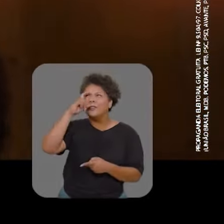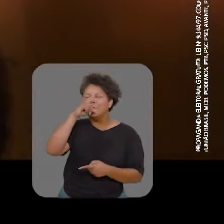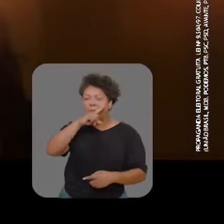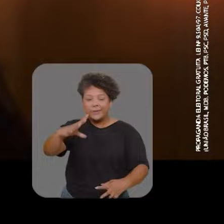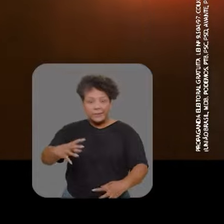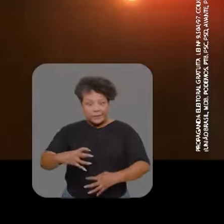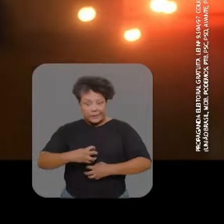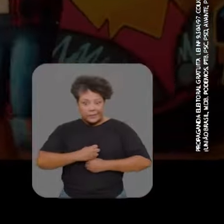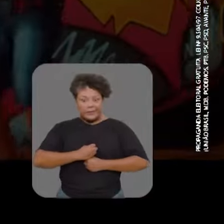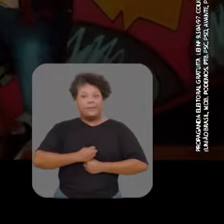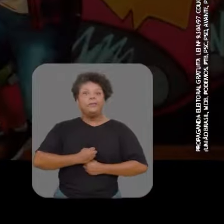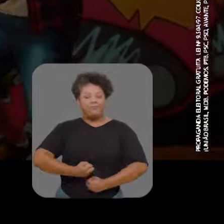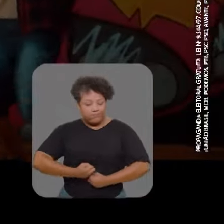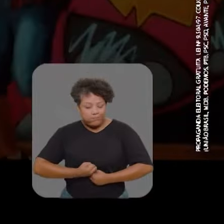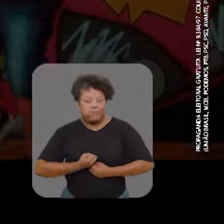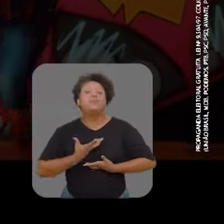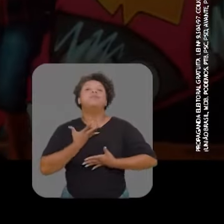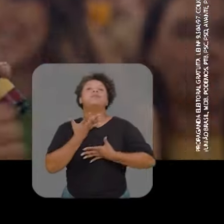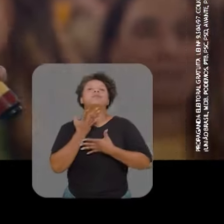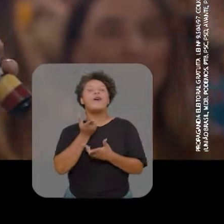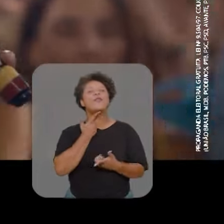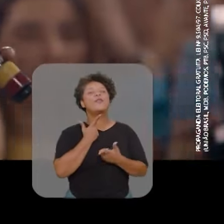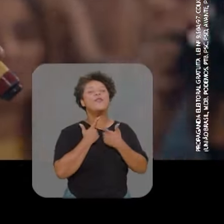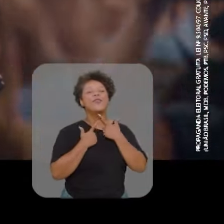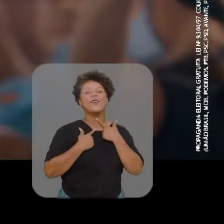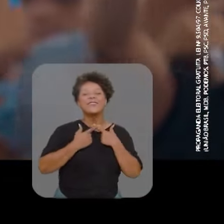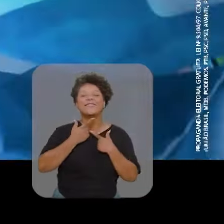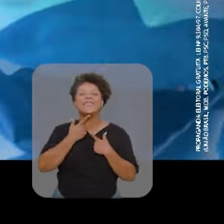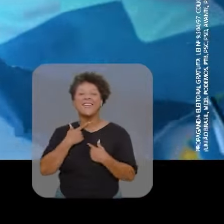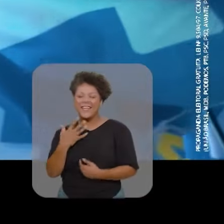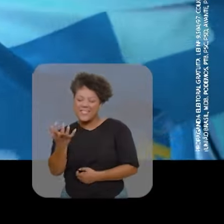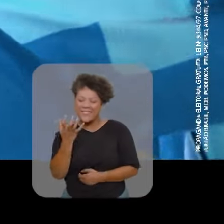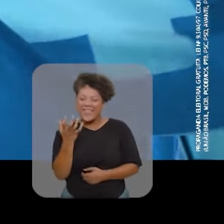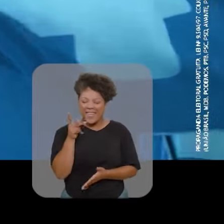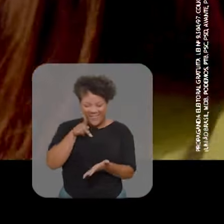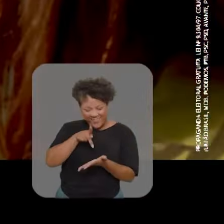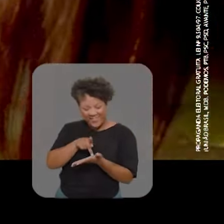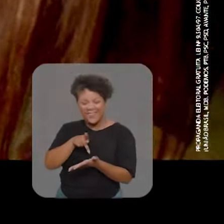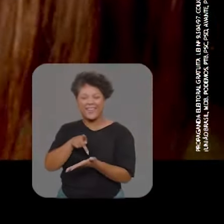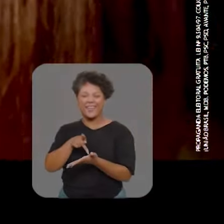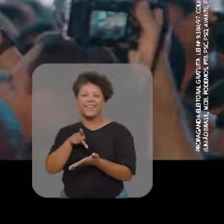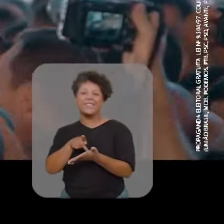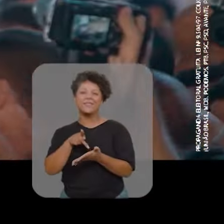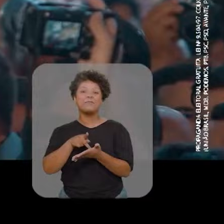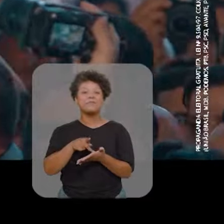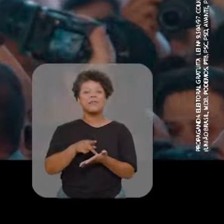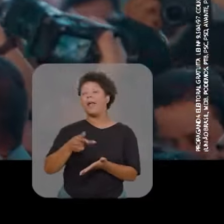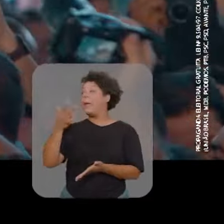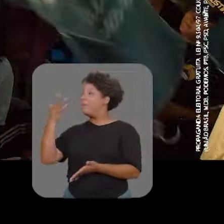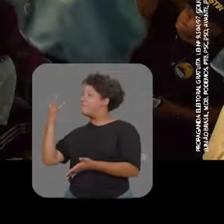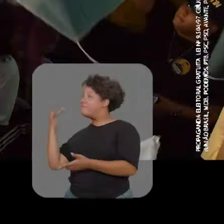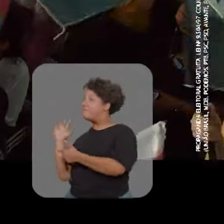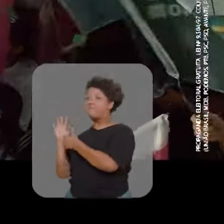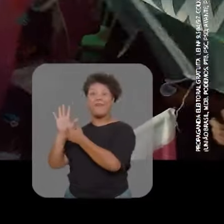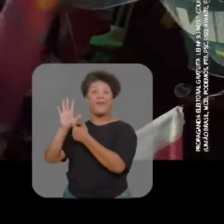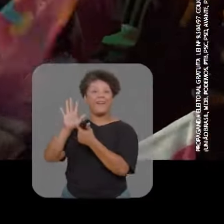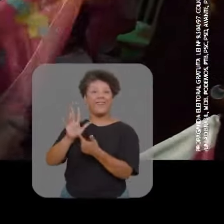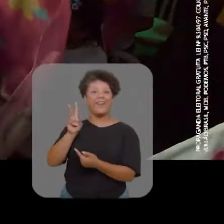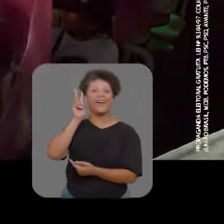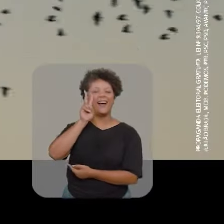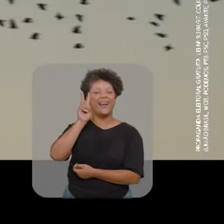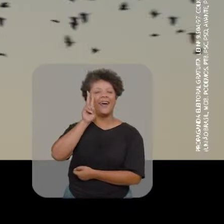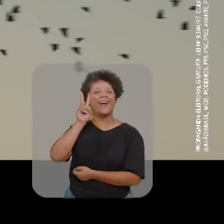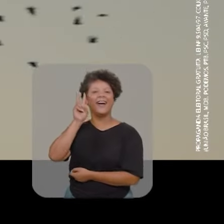É que é difícil segurar quando a gente tem vontade, quando é de verdade, nossa